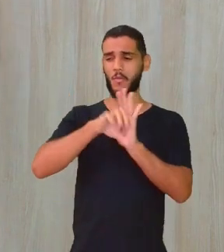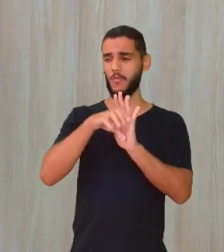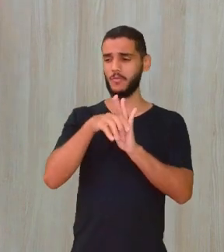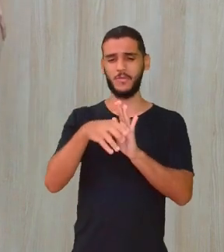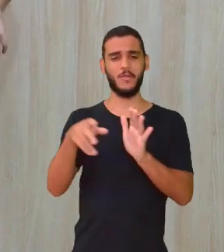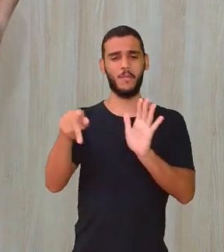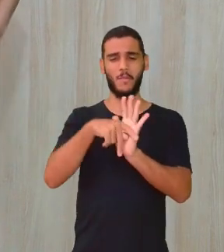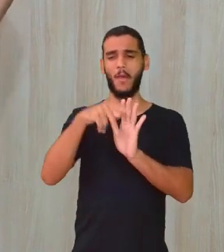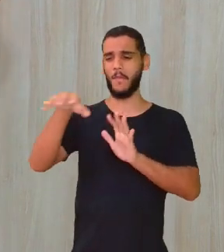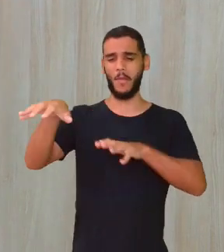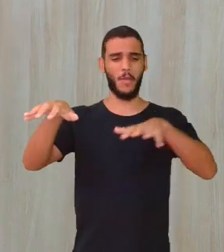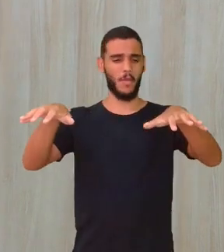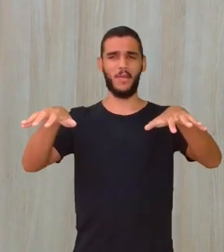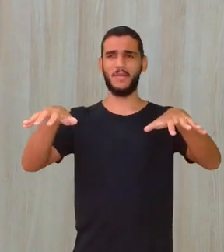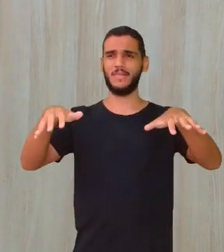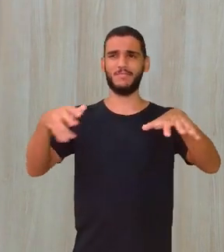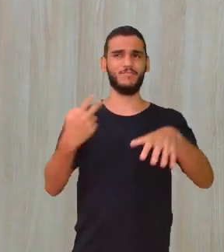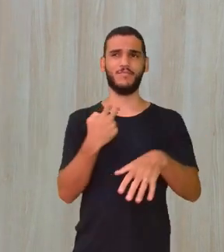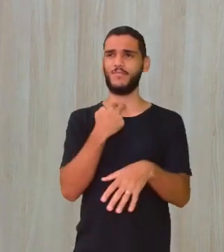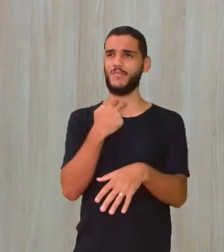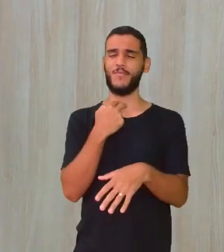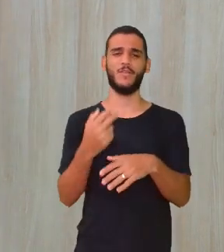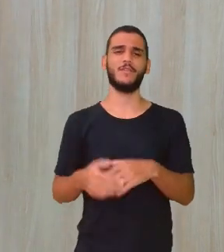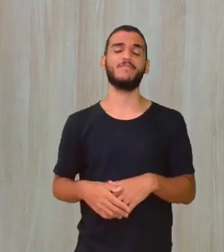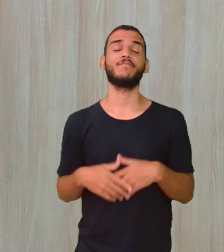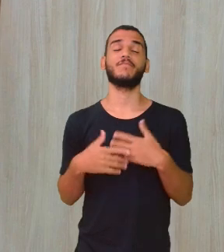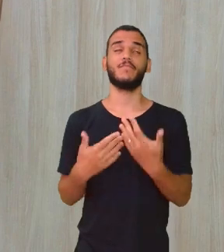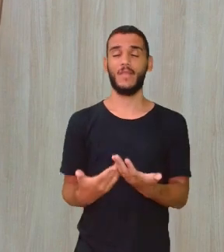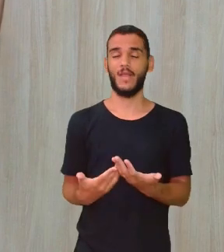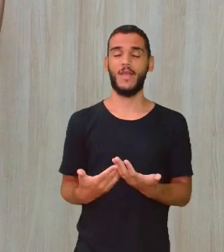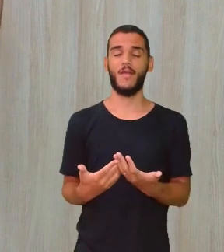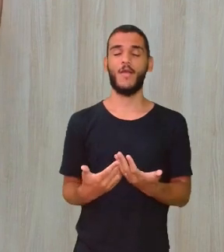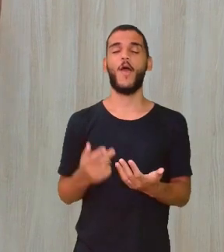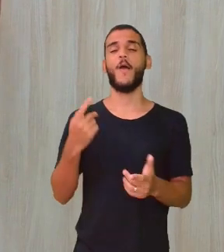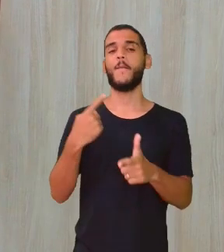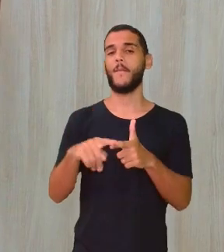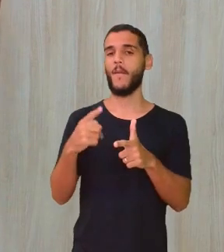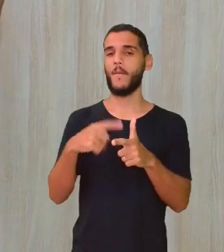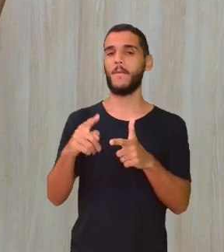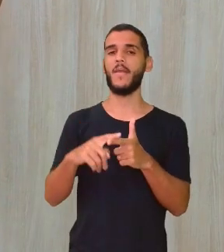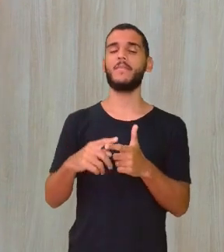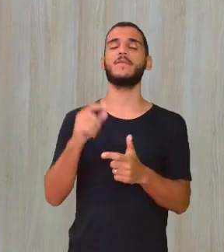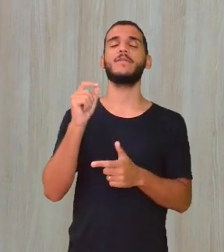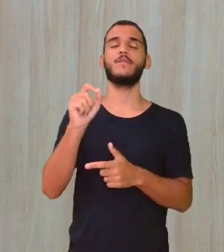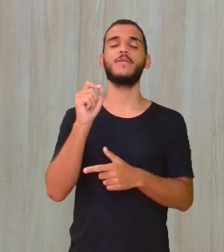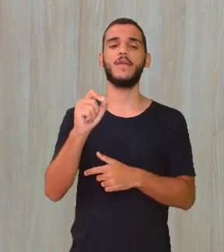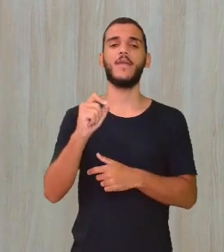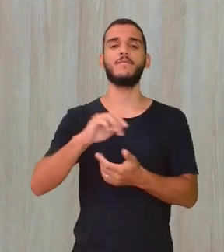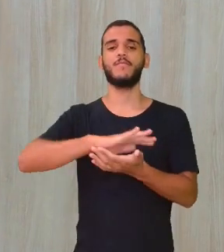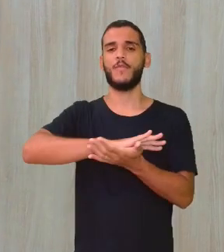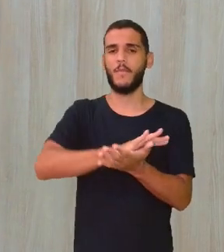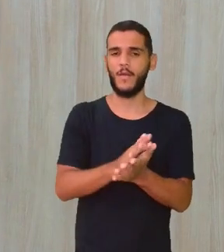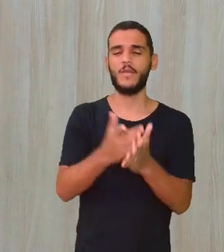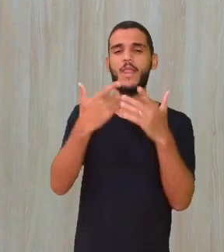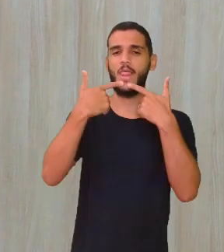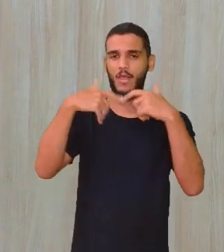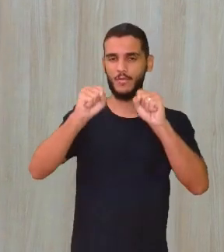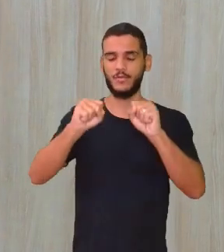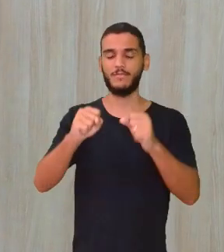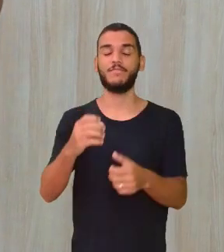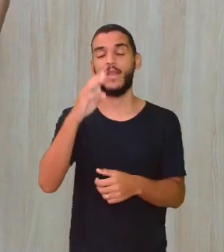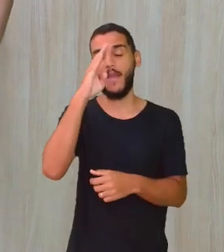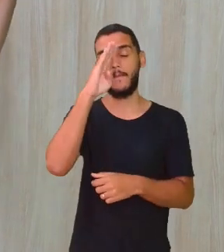preconceituosas. E aí, quais seriam as consequências desse preconceito linguístico? A principal